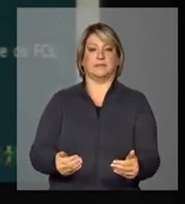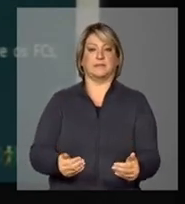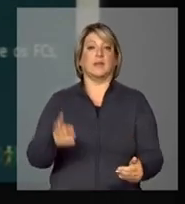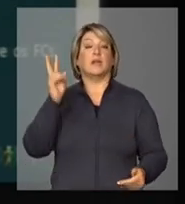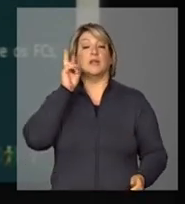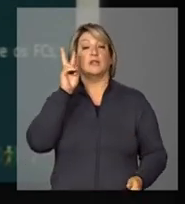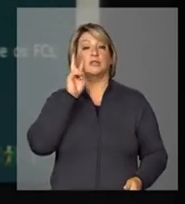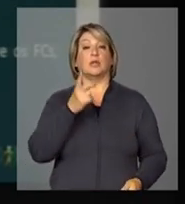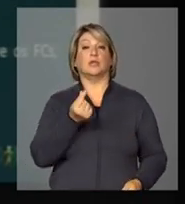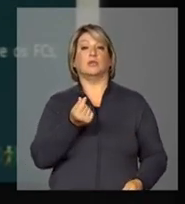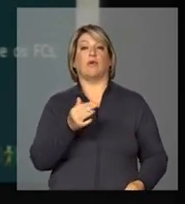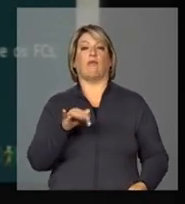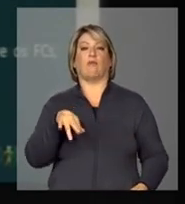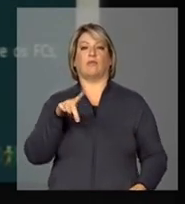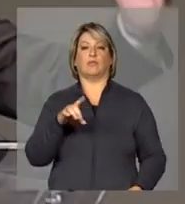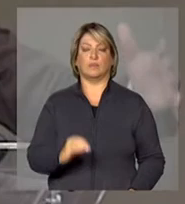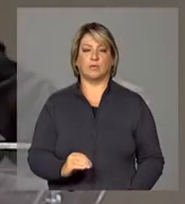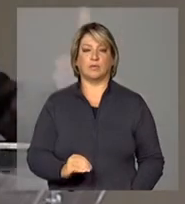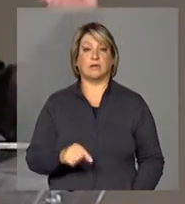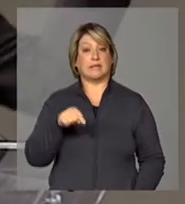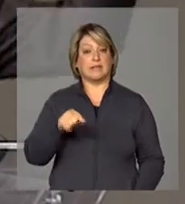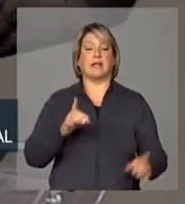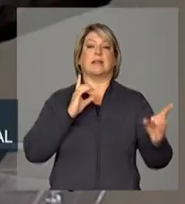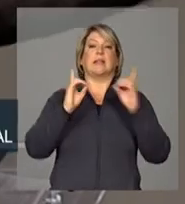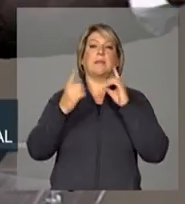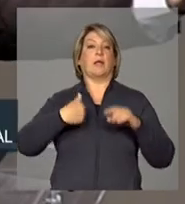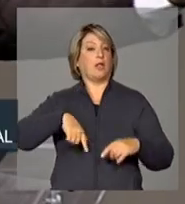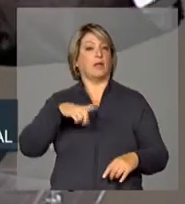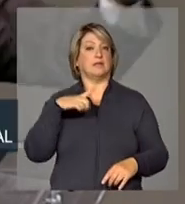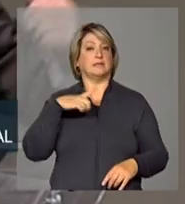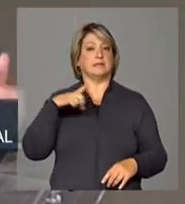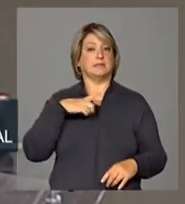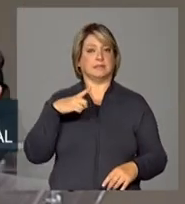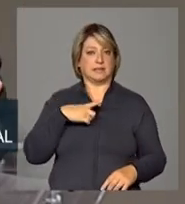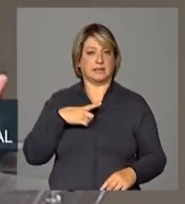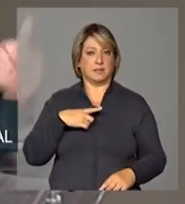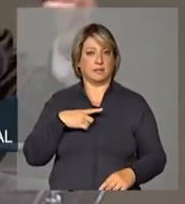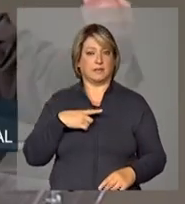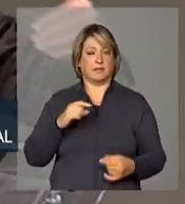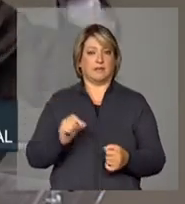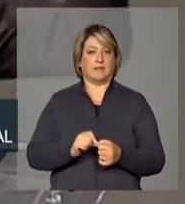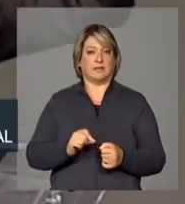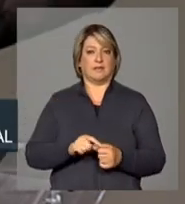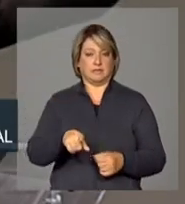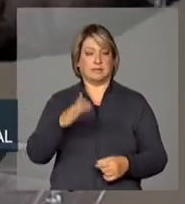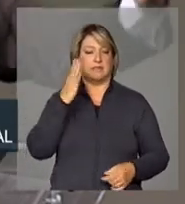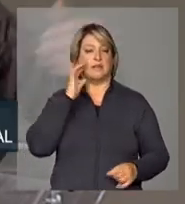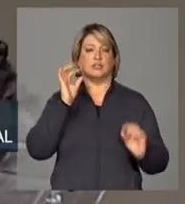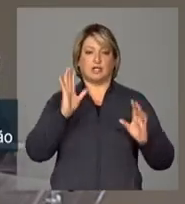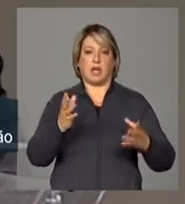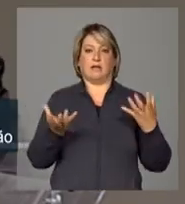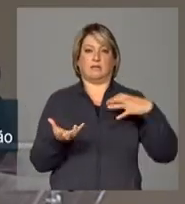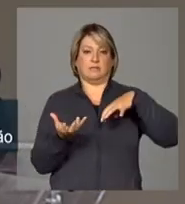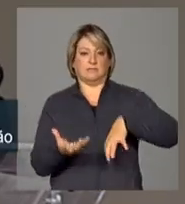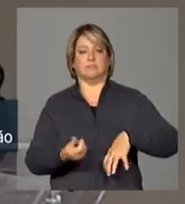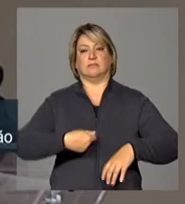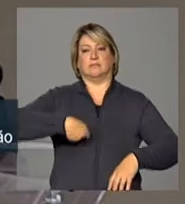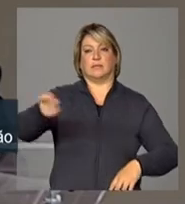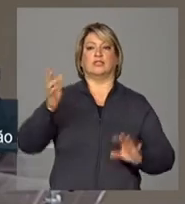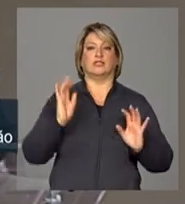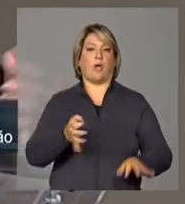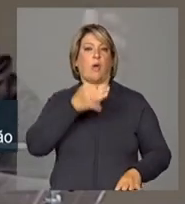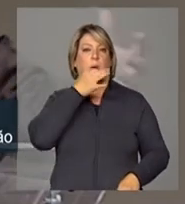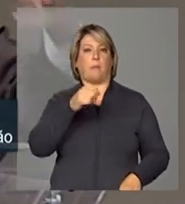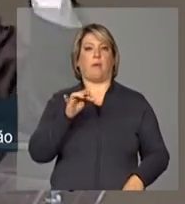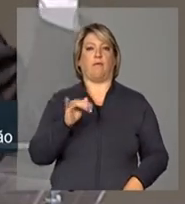fundo, é um debate que nós estamos levando. Vocês sabem que já foi para o Congresso Nacional uma proposta inicial